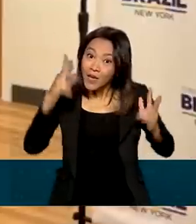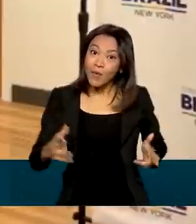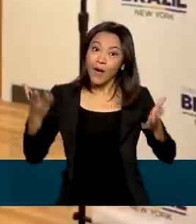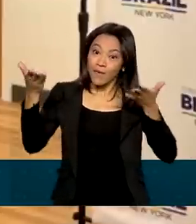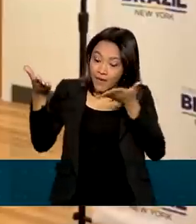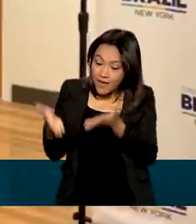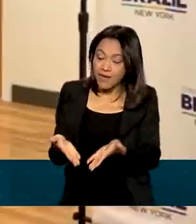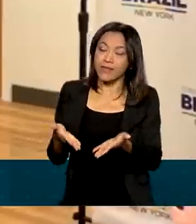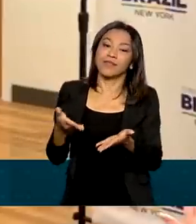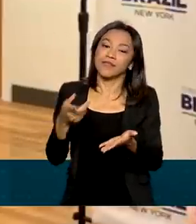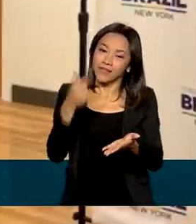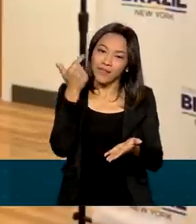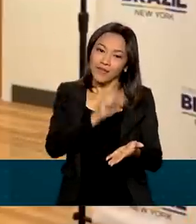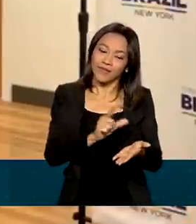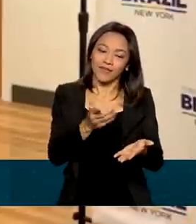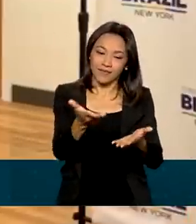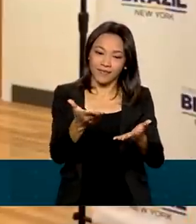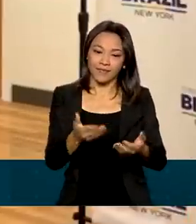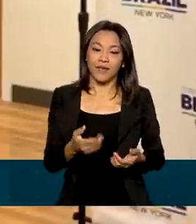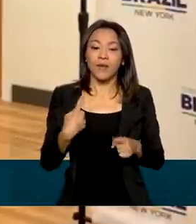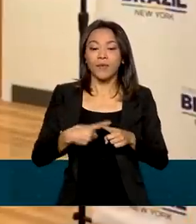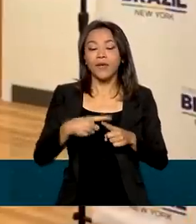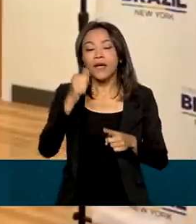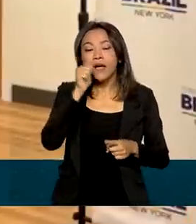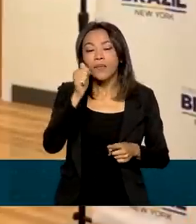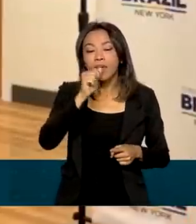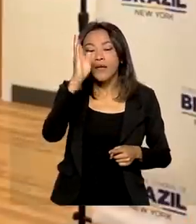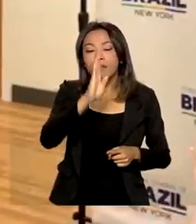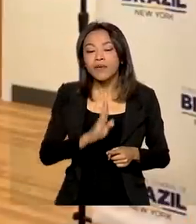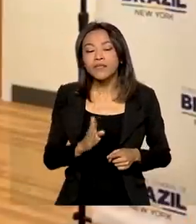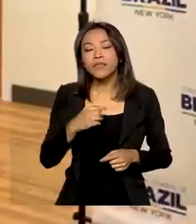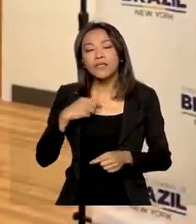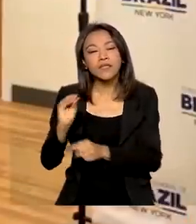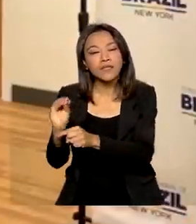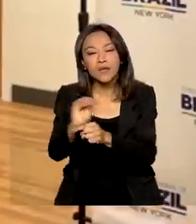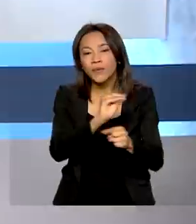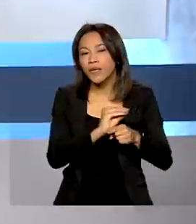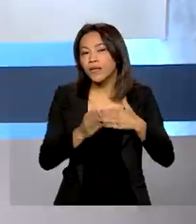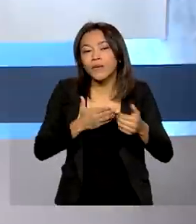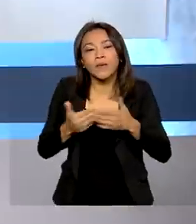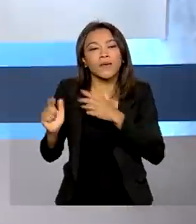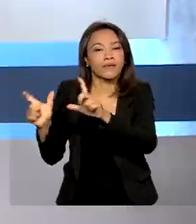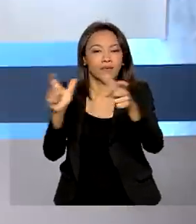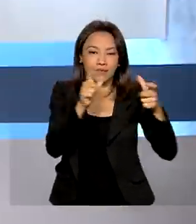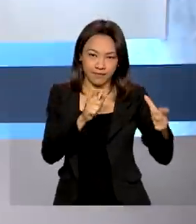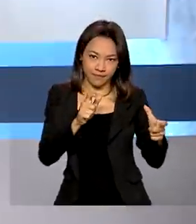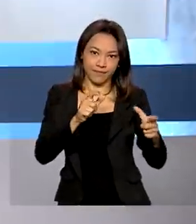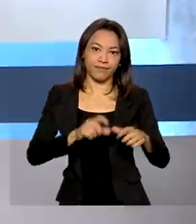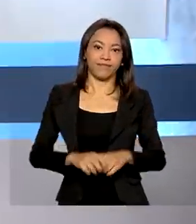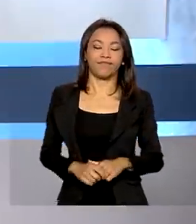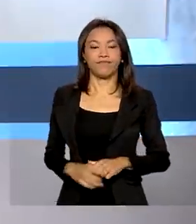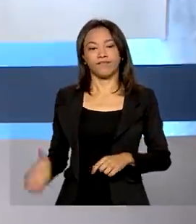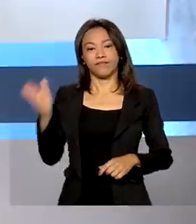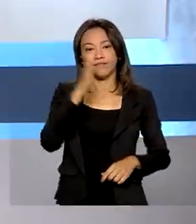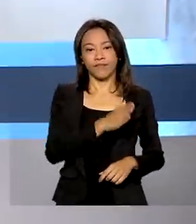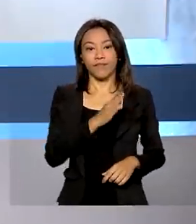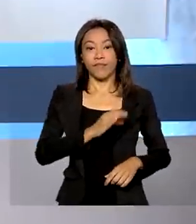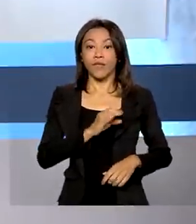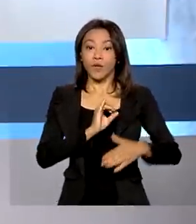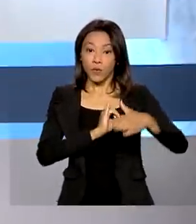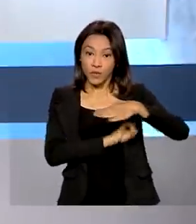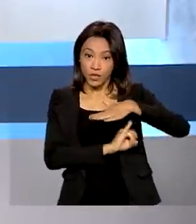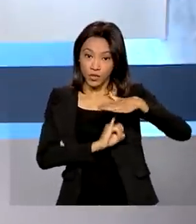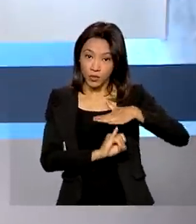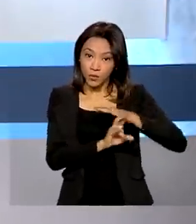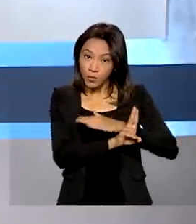gente vai para todos os consulados, porque a mulher brasileira tem que ser cuidada em todos os lugares. O Instituto Nacional